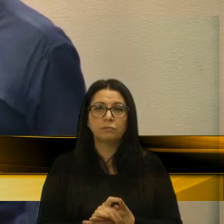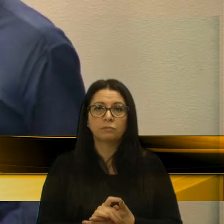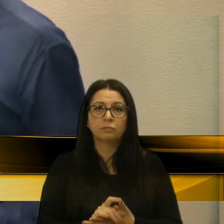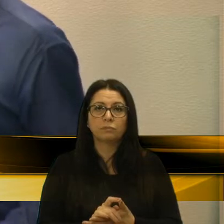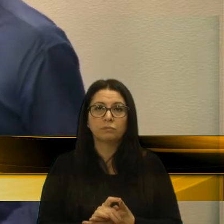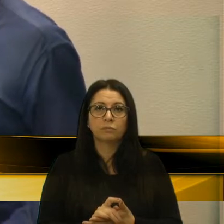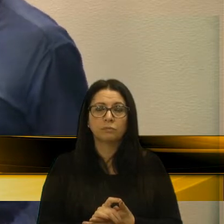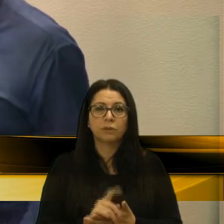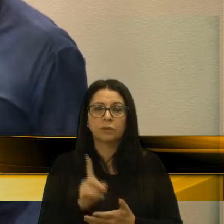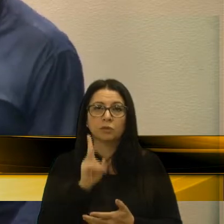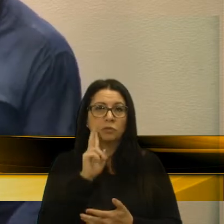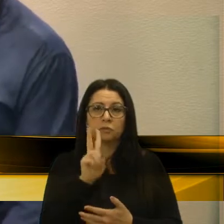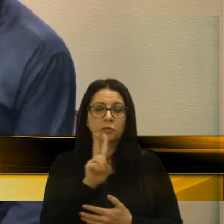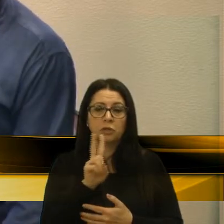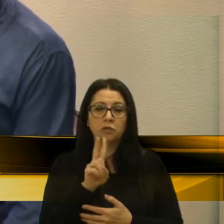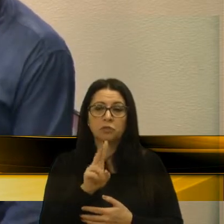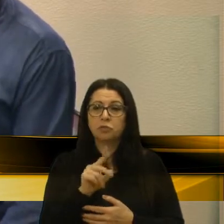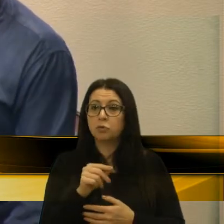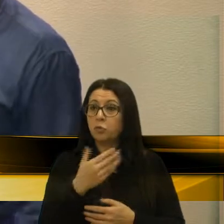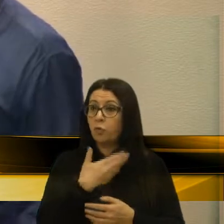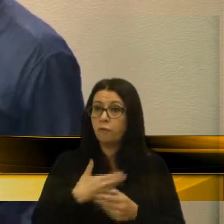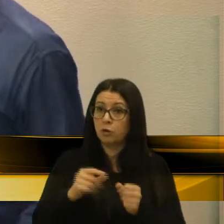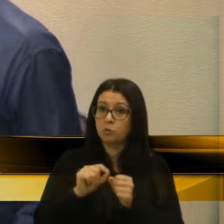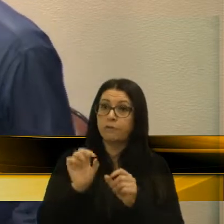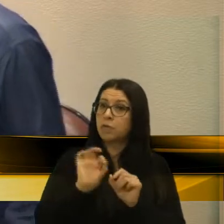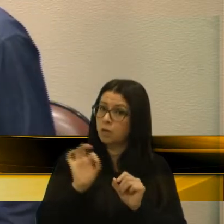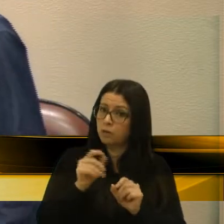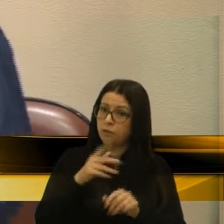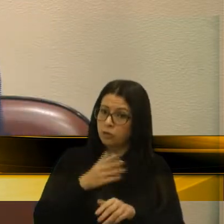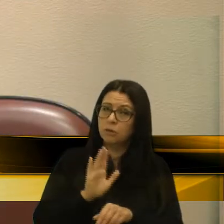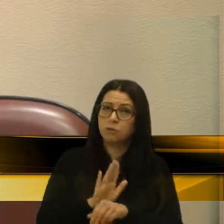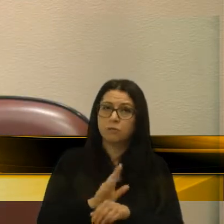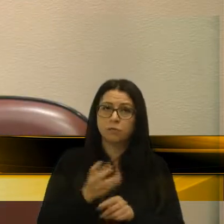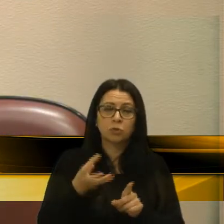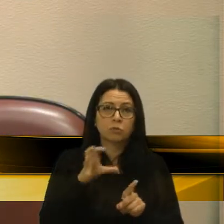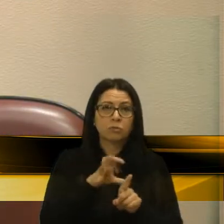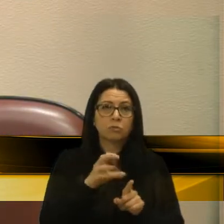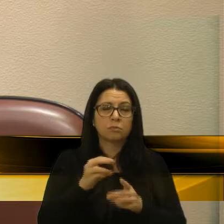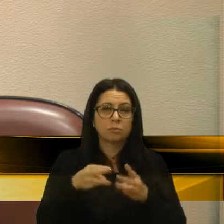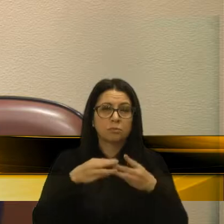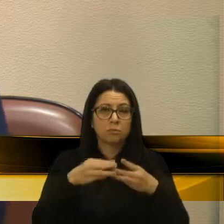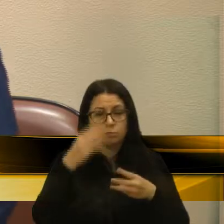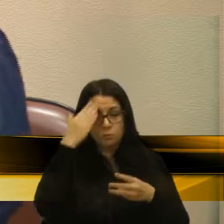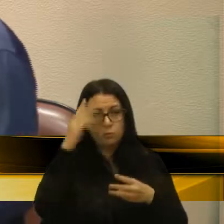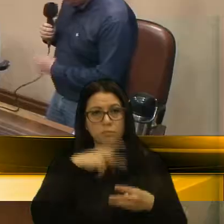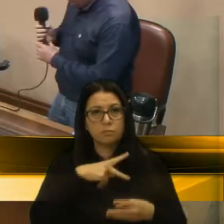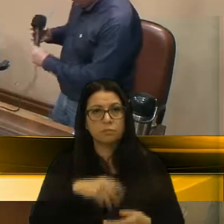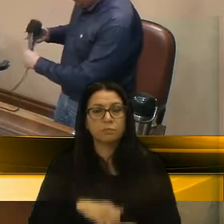pelo fato que eu não vejo inércia por parte do governo federal, votarei contrário a esta moção. Muito obrigado, senhor presidente.